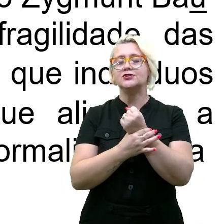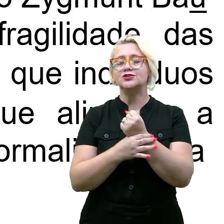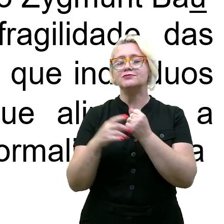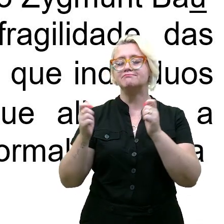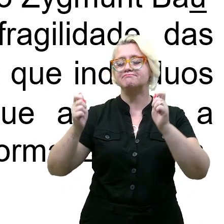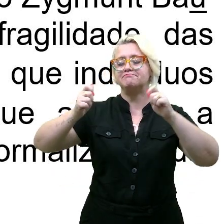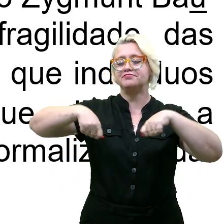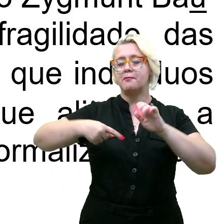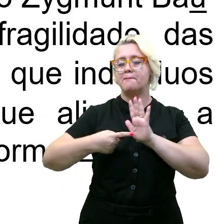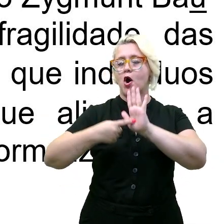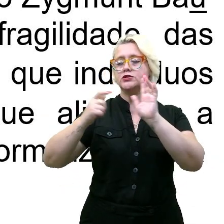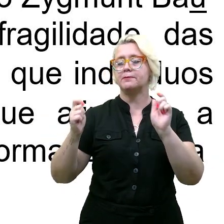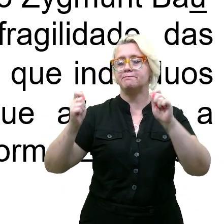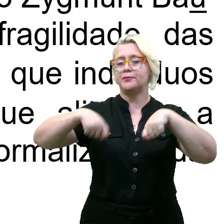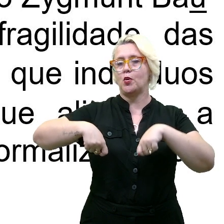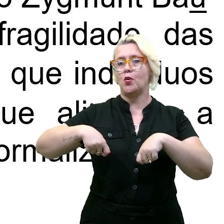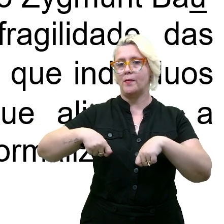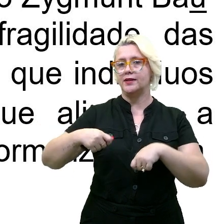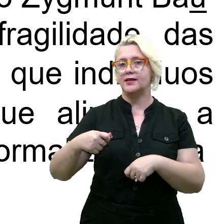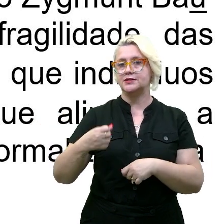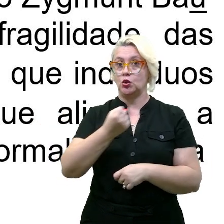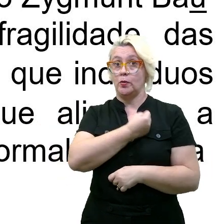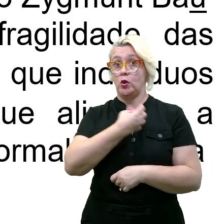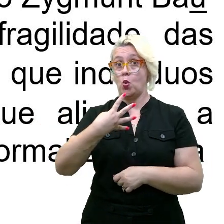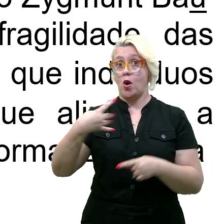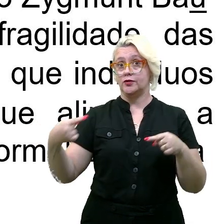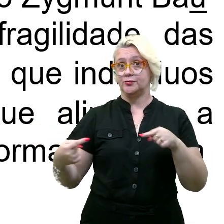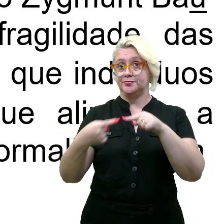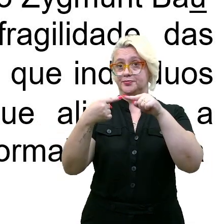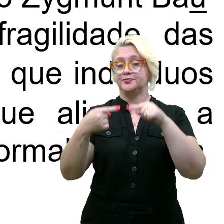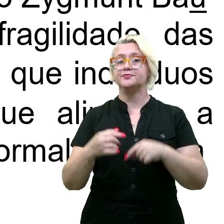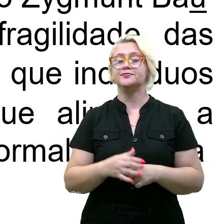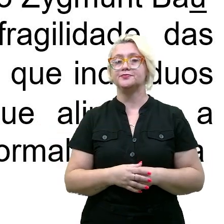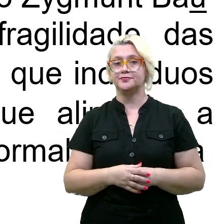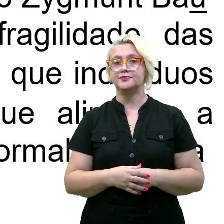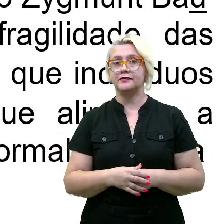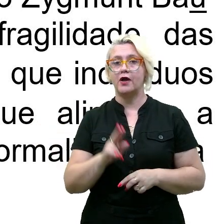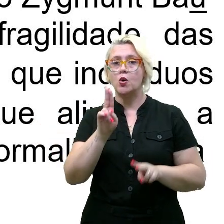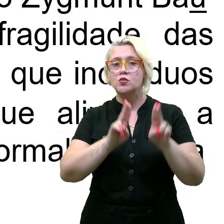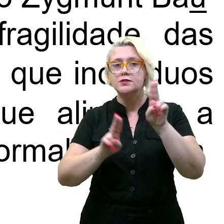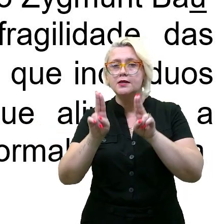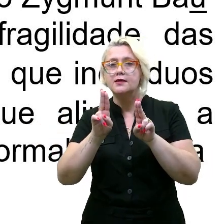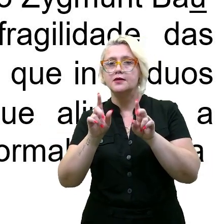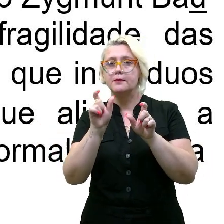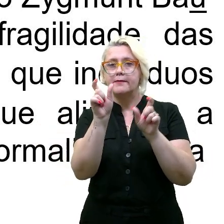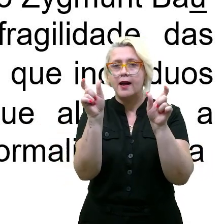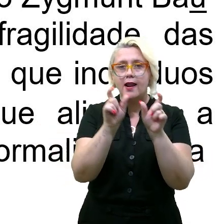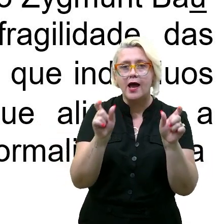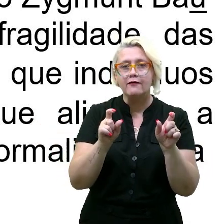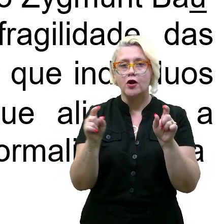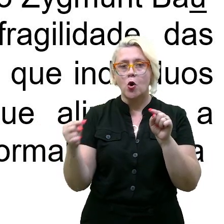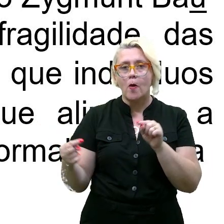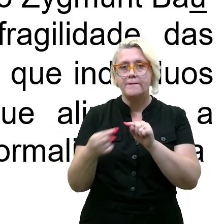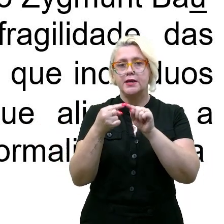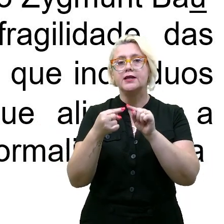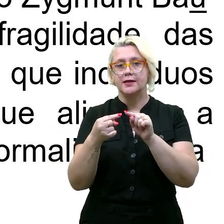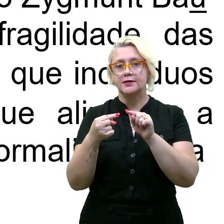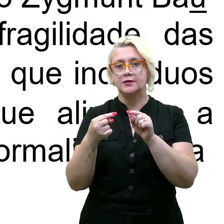competência 4. Você vai usando essas palavrinhas, vai dando certo a competência 4.